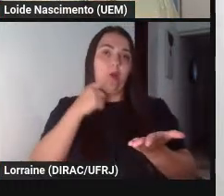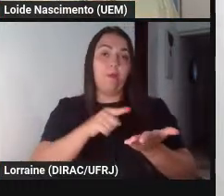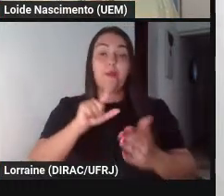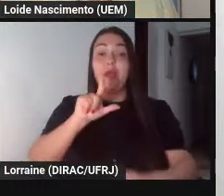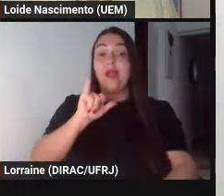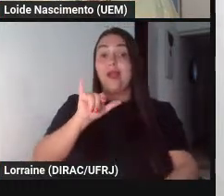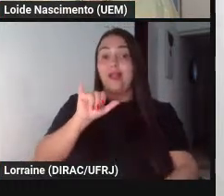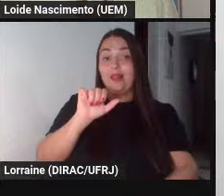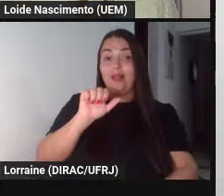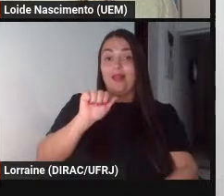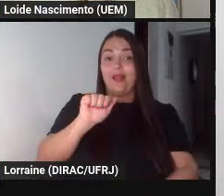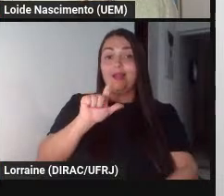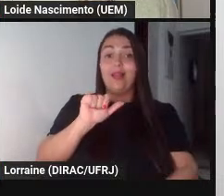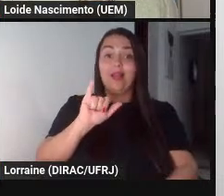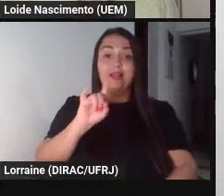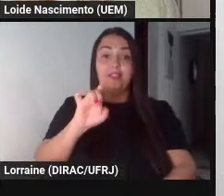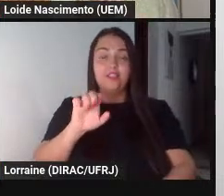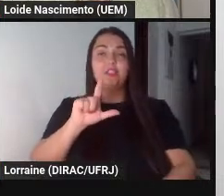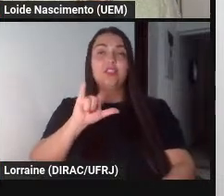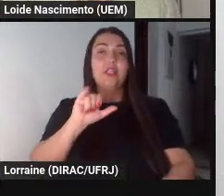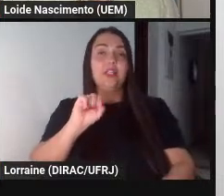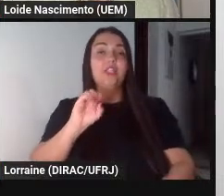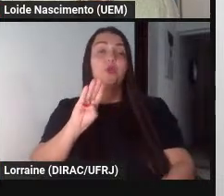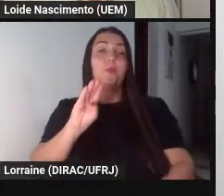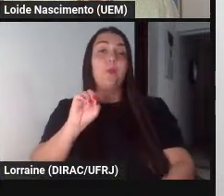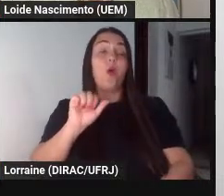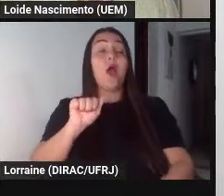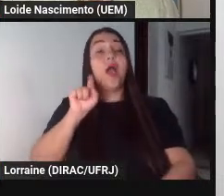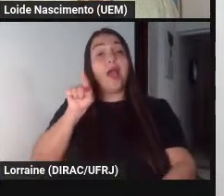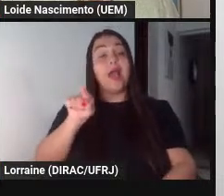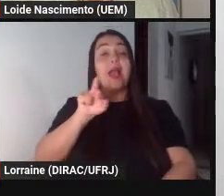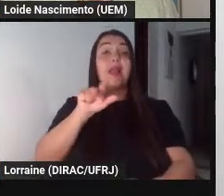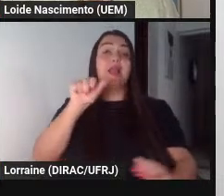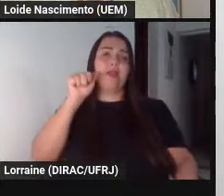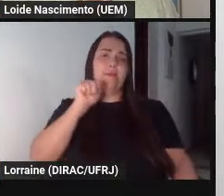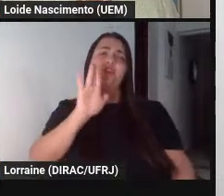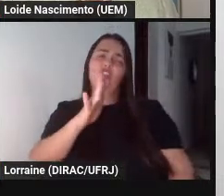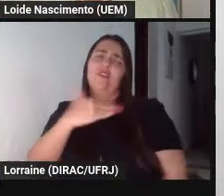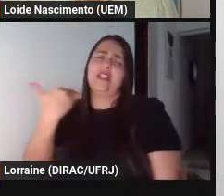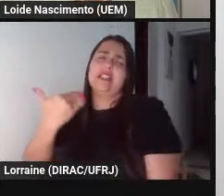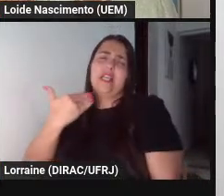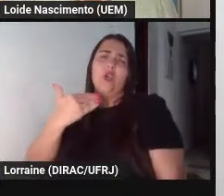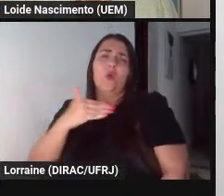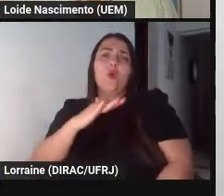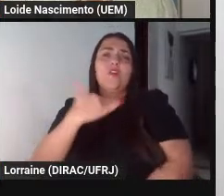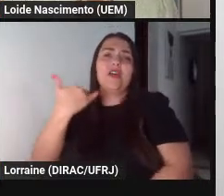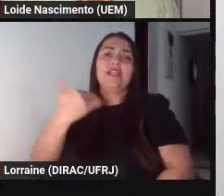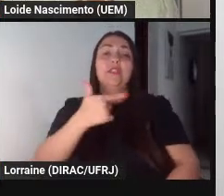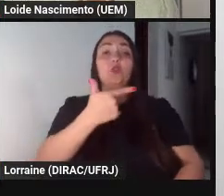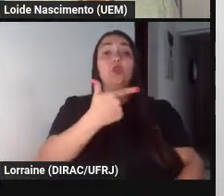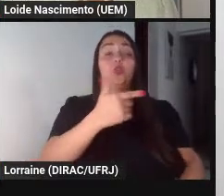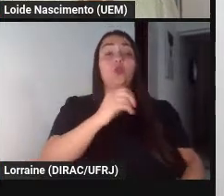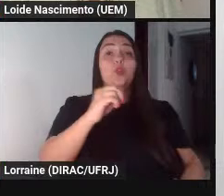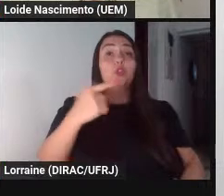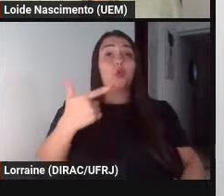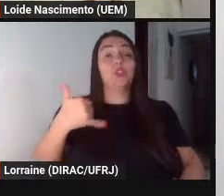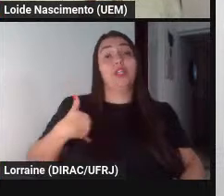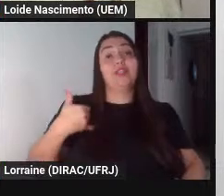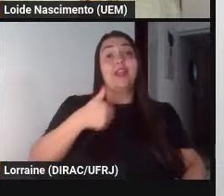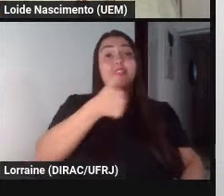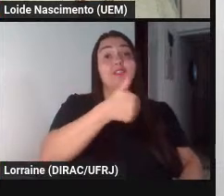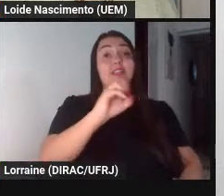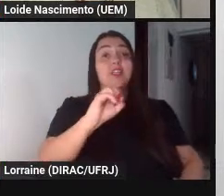para vocês terem uma ideia ela é irmã ela já faleceu é falecida faleceu em 2002 aos 102 anos de idade